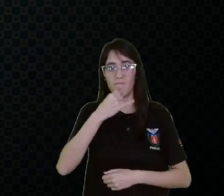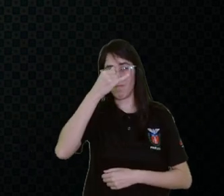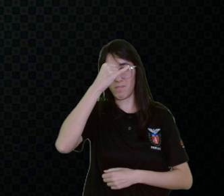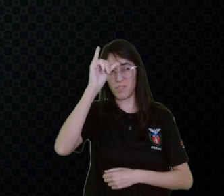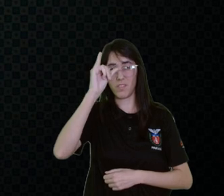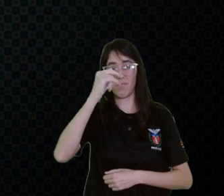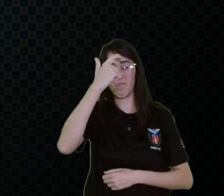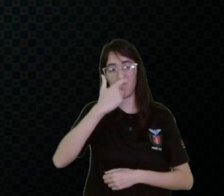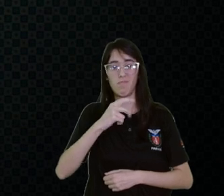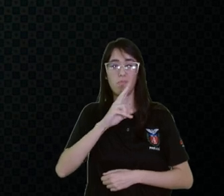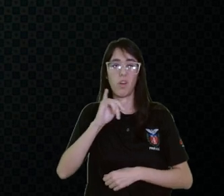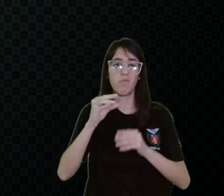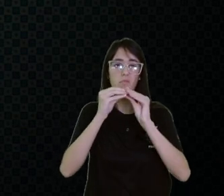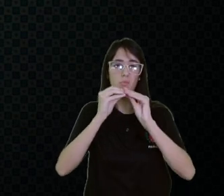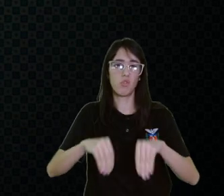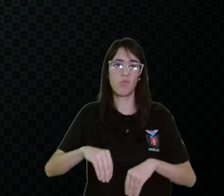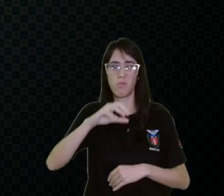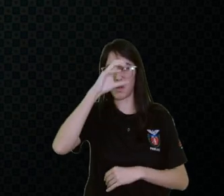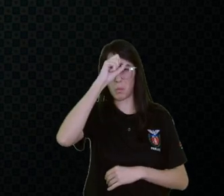e essa comunicação,